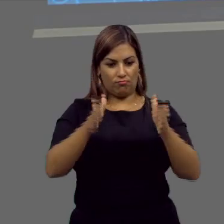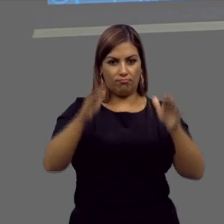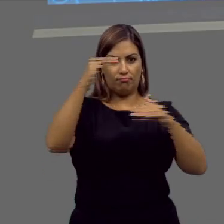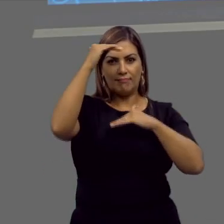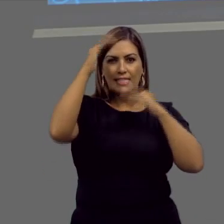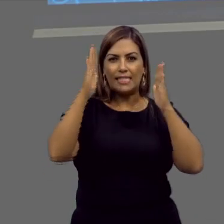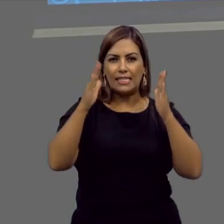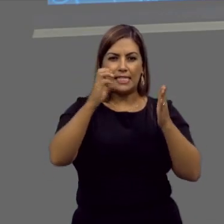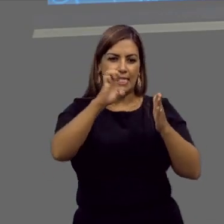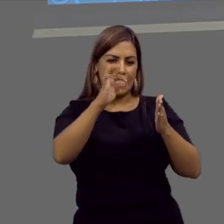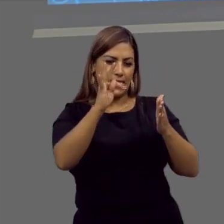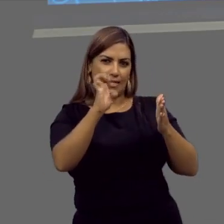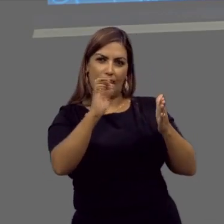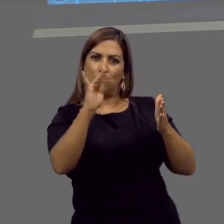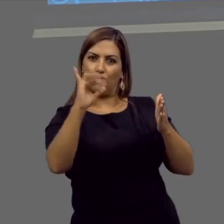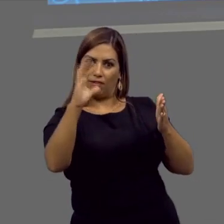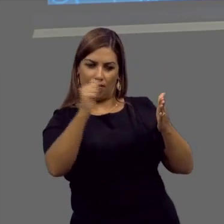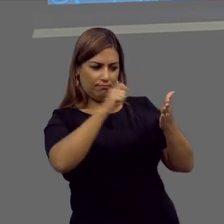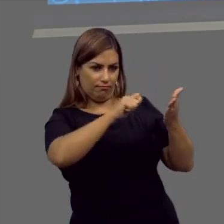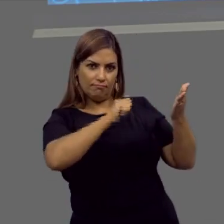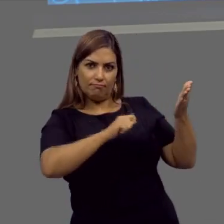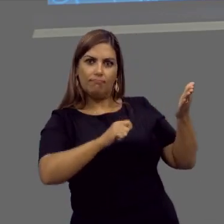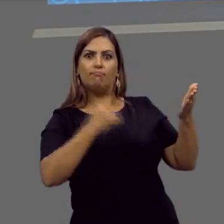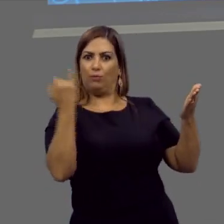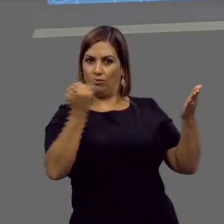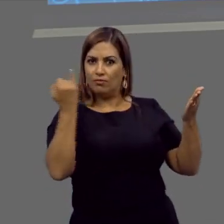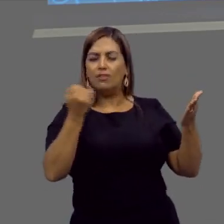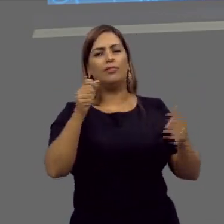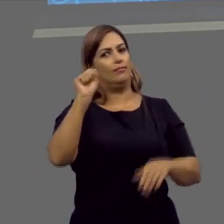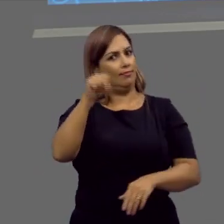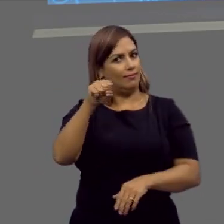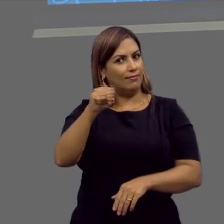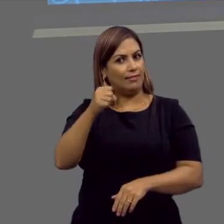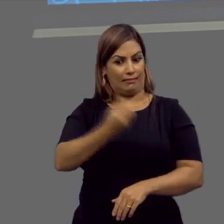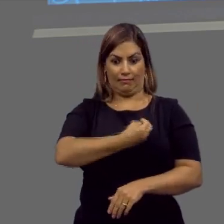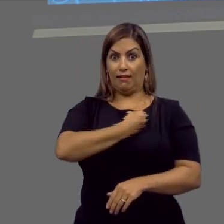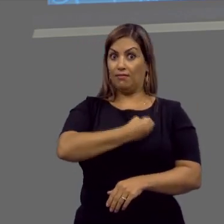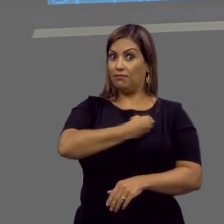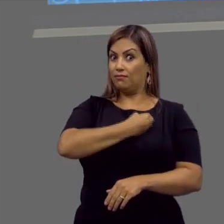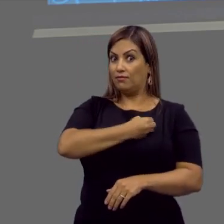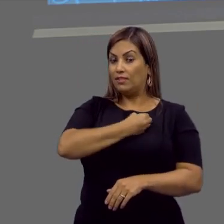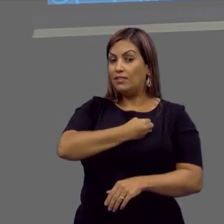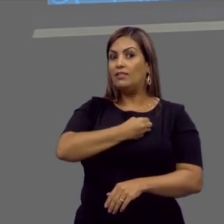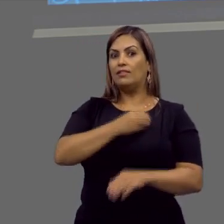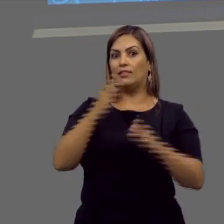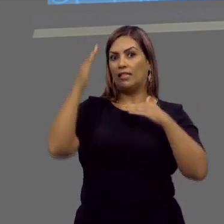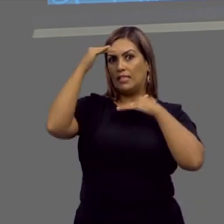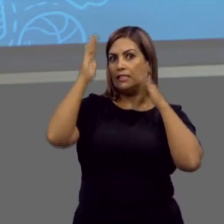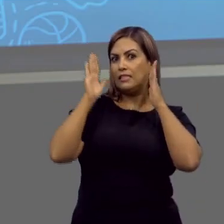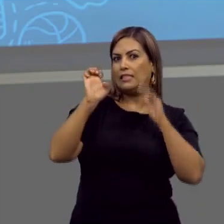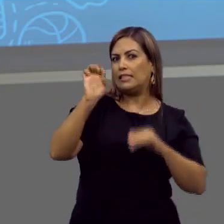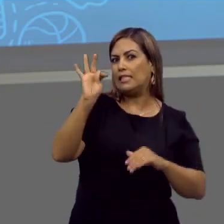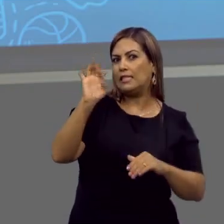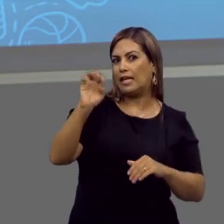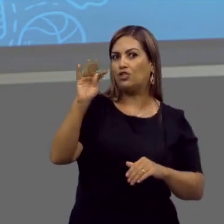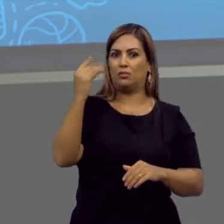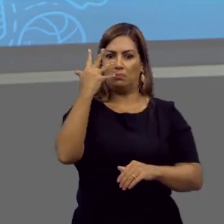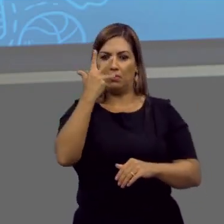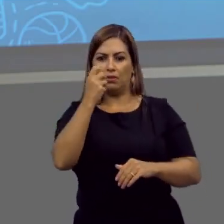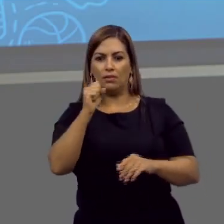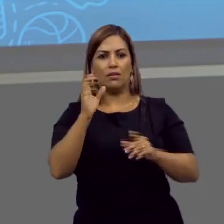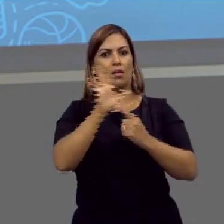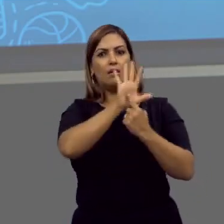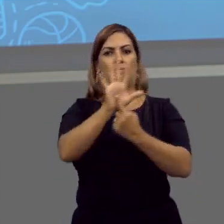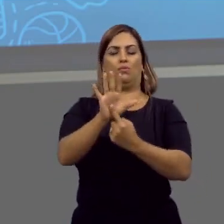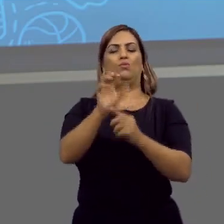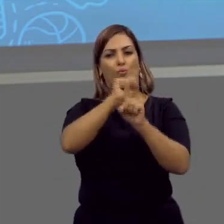de estética. Estética é importante? Com certeza. Na vida, estética é importante. Na representação